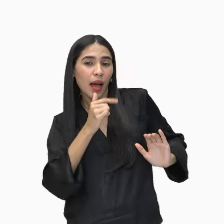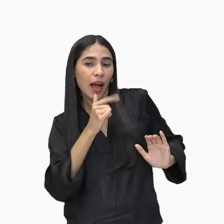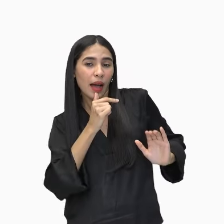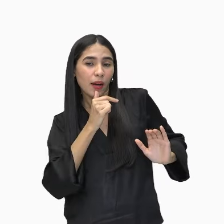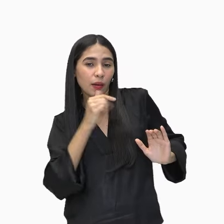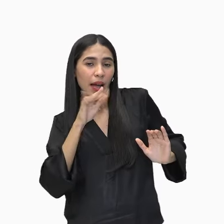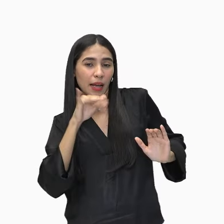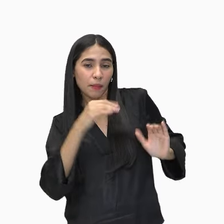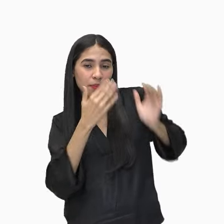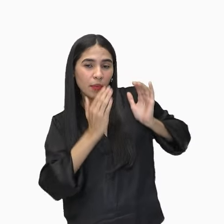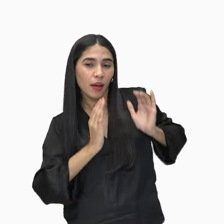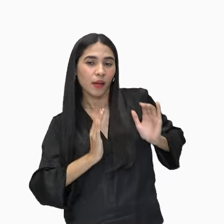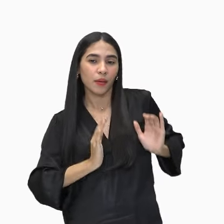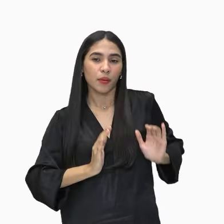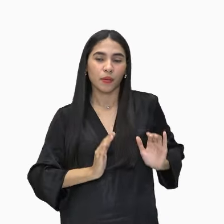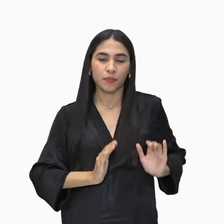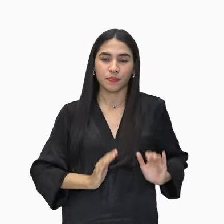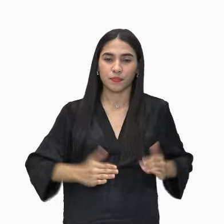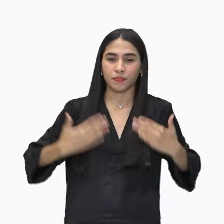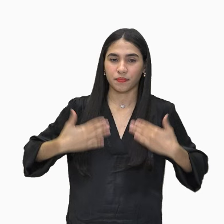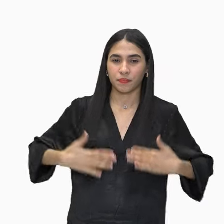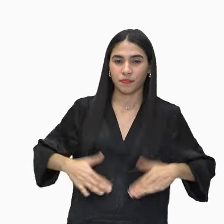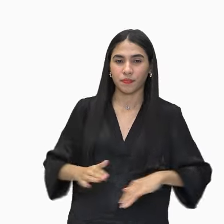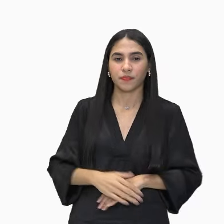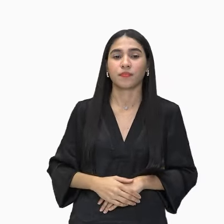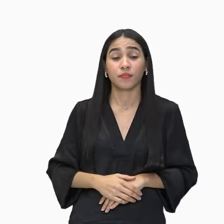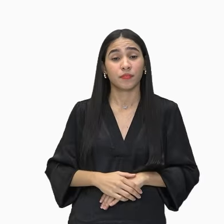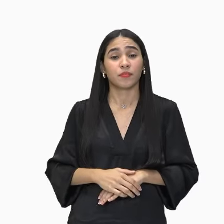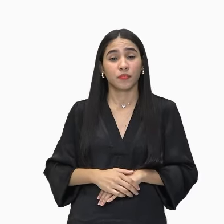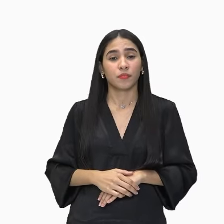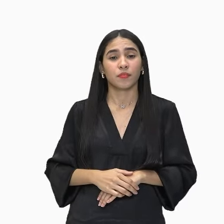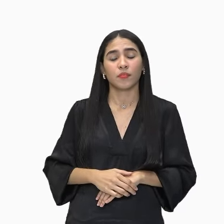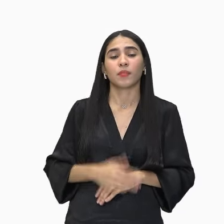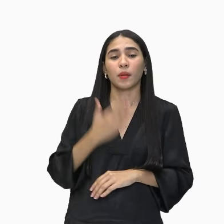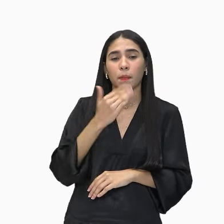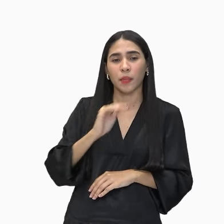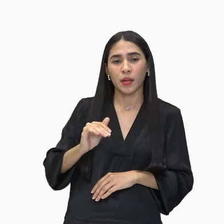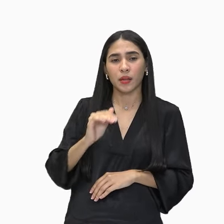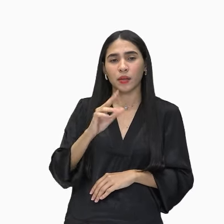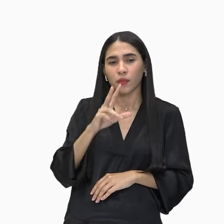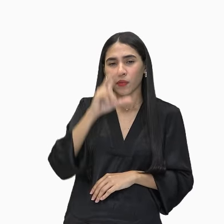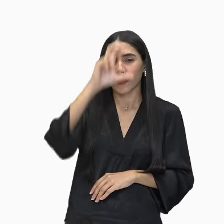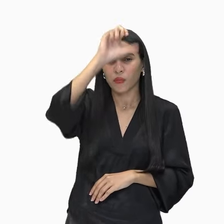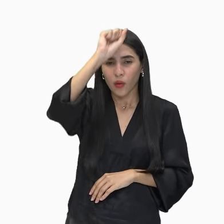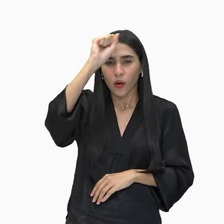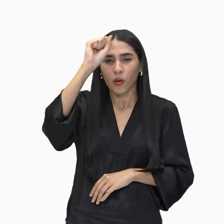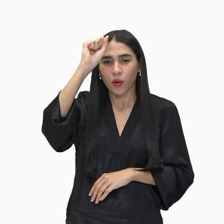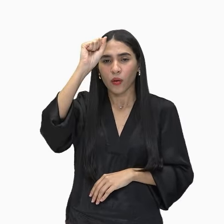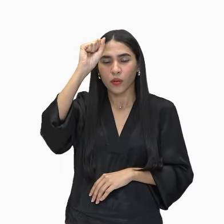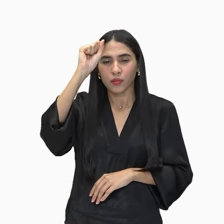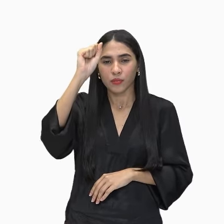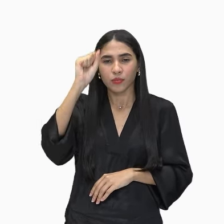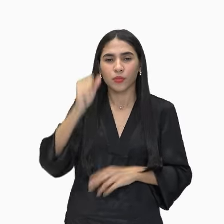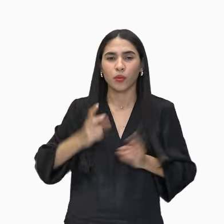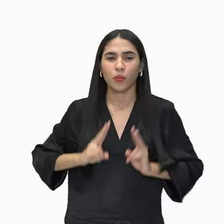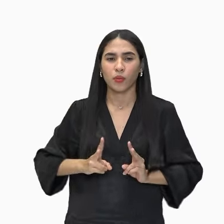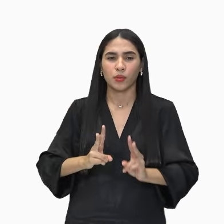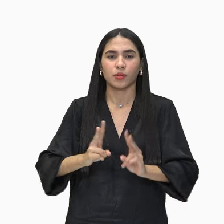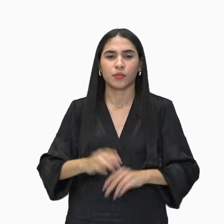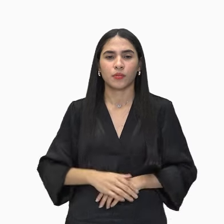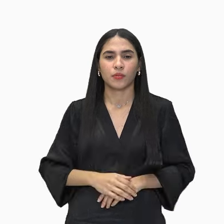Todo o resto do corpo se molhou. O herói deu um espirro e botou o corpo. Foi